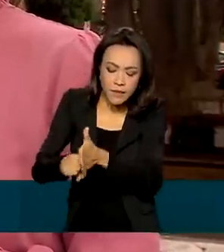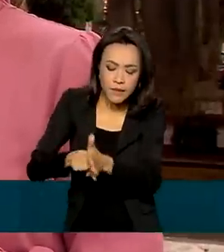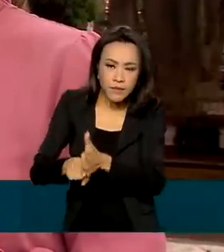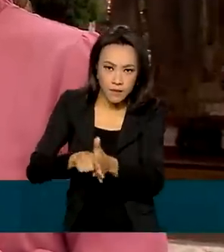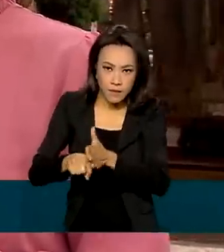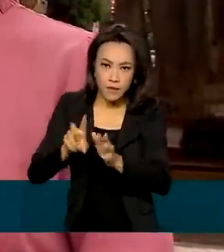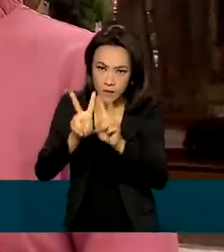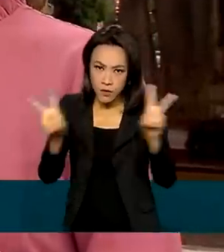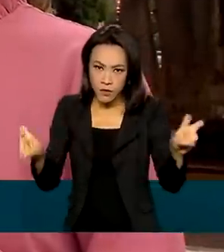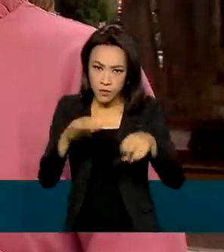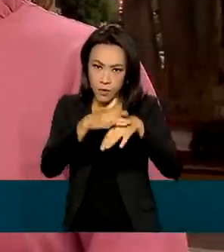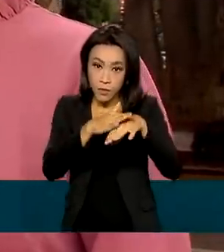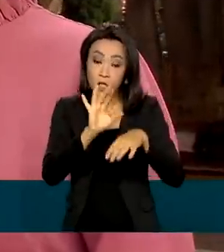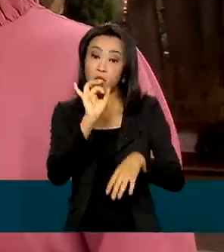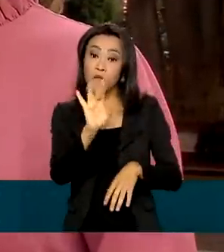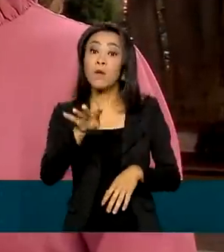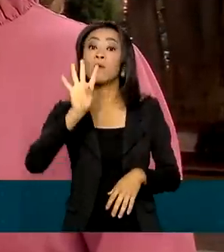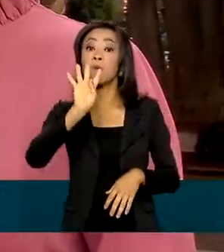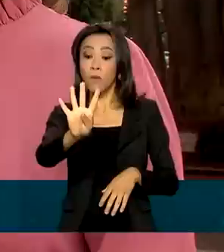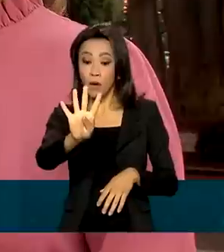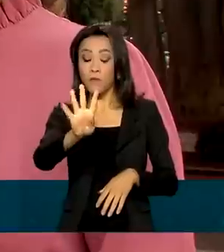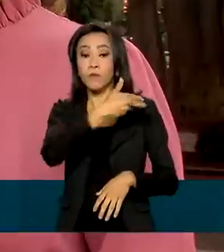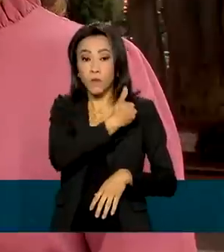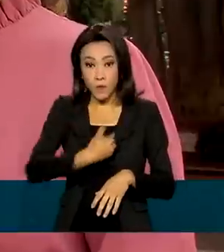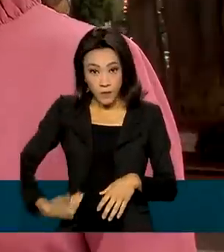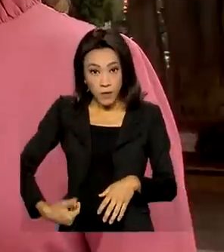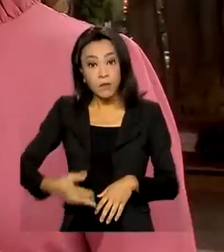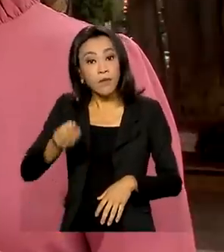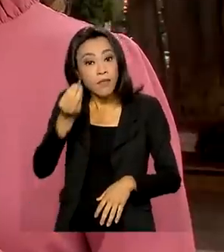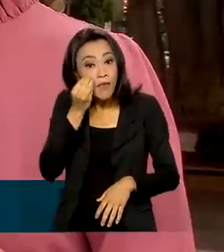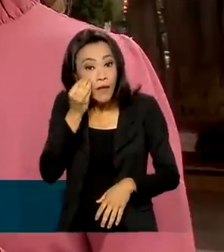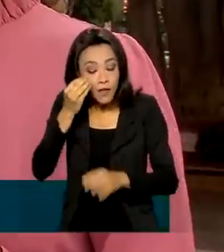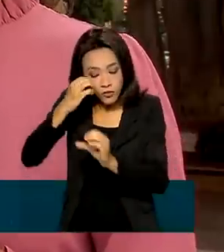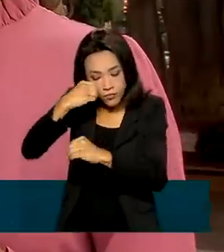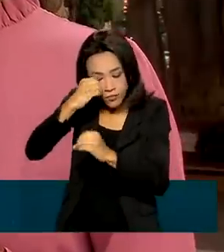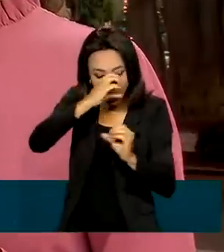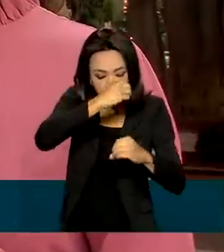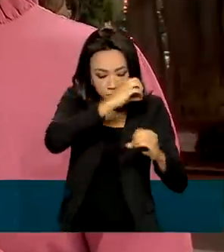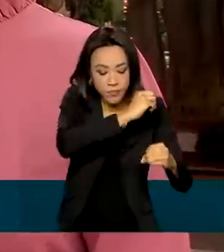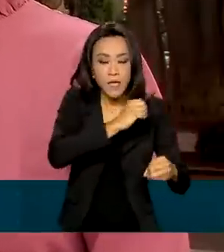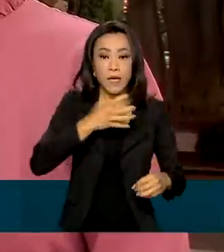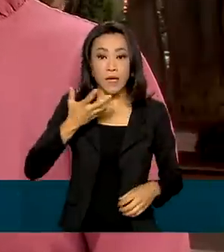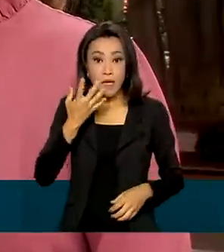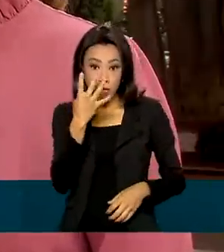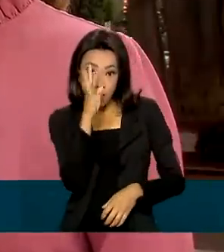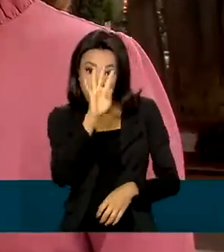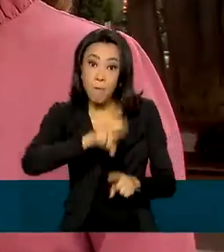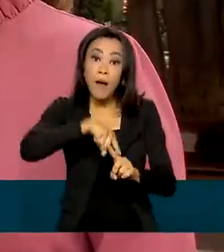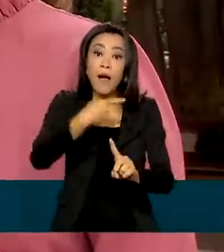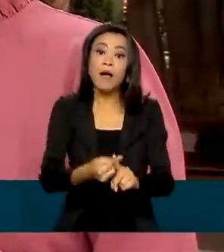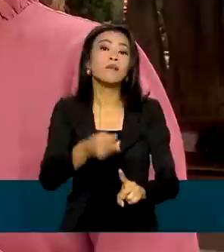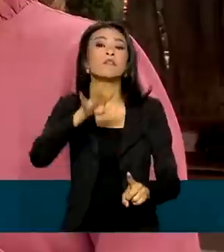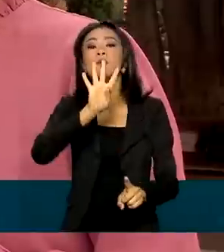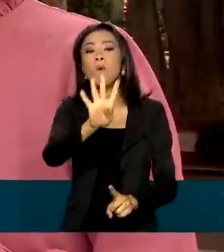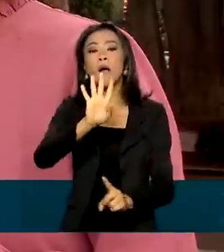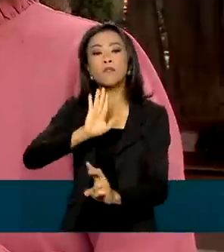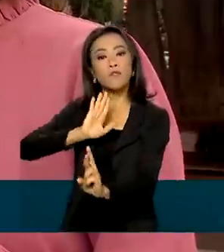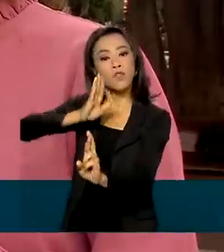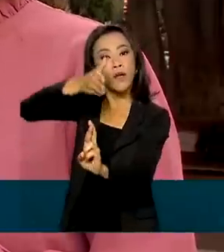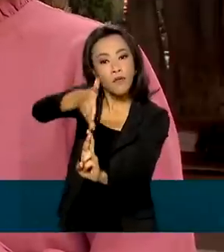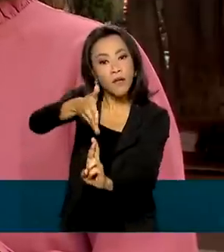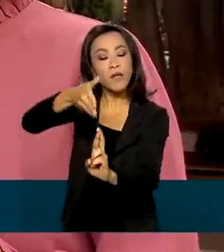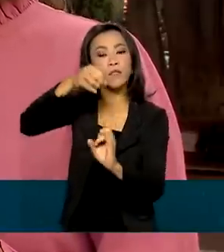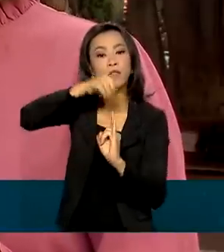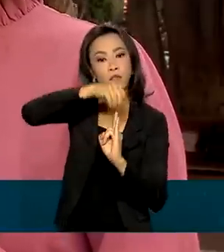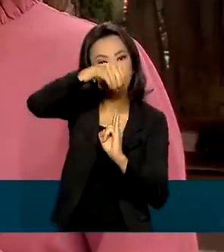laboratórios centrais de saúde pública fazem os testes. E outras quatro unidades de referência da Fundação Oswaldo